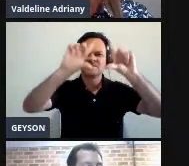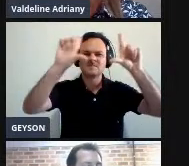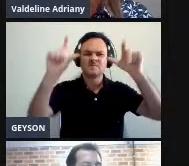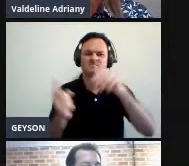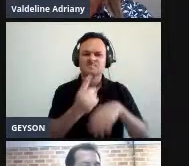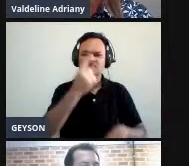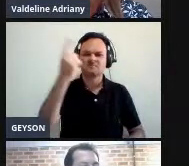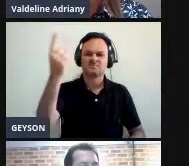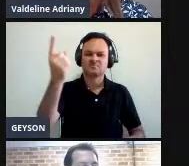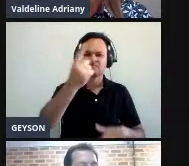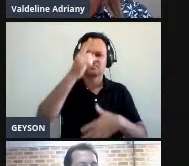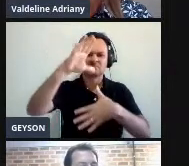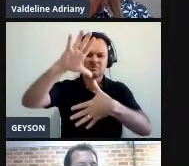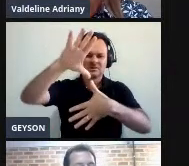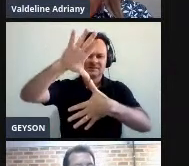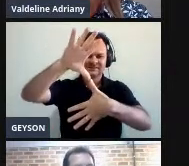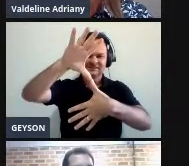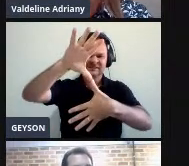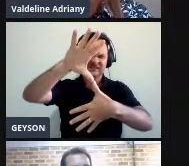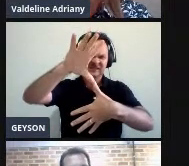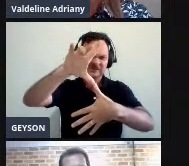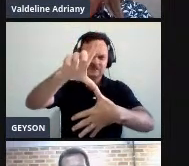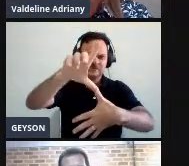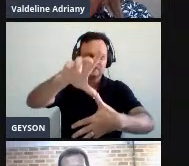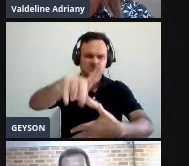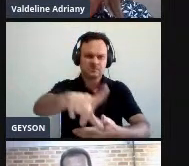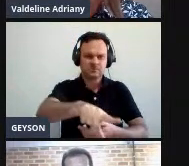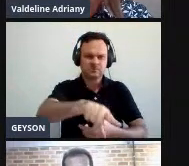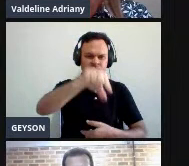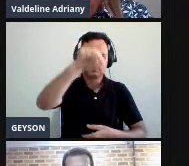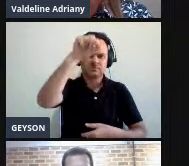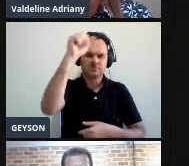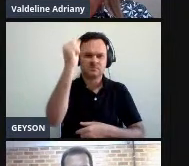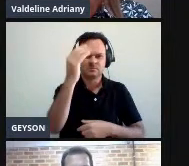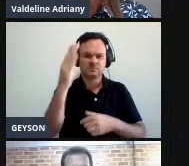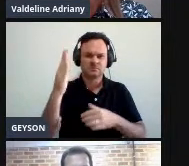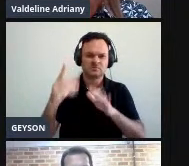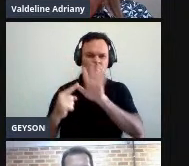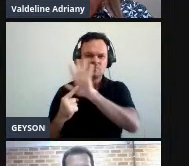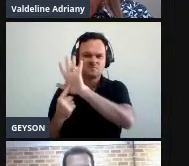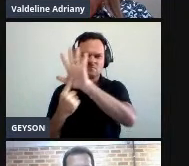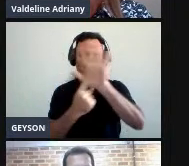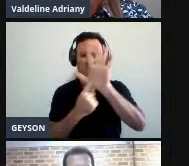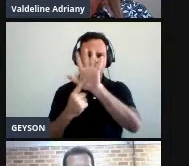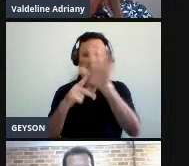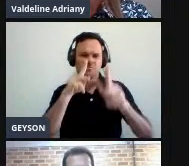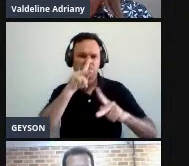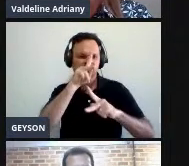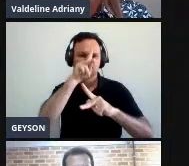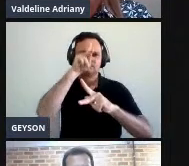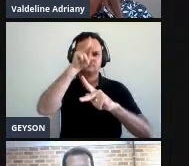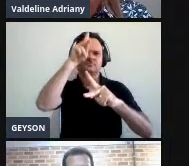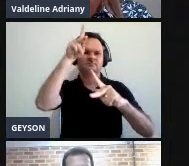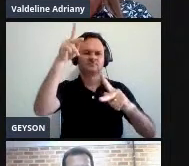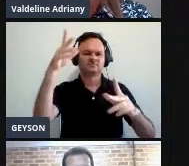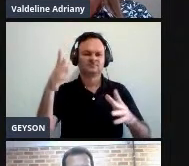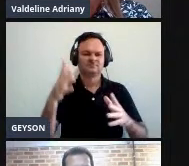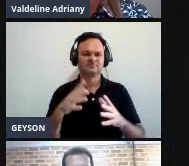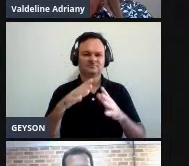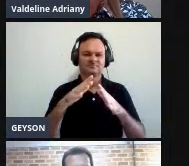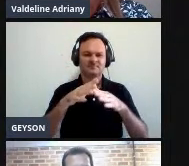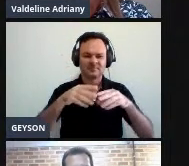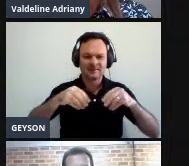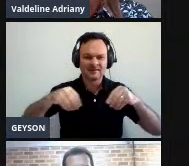Fulguras ao Brasil, florão da América, iluminado ao sol do novo mundo Do que a